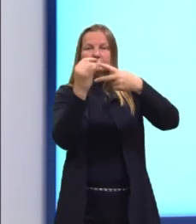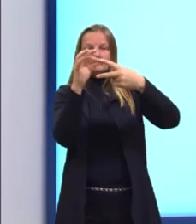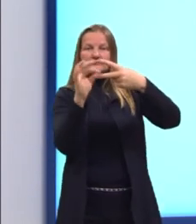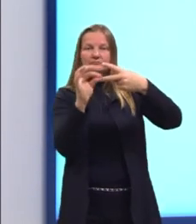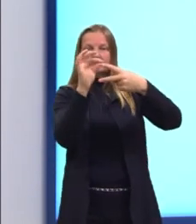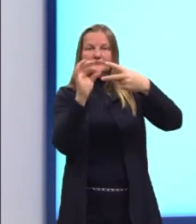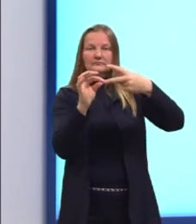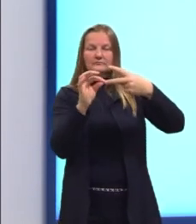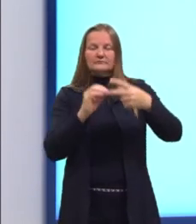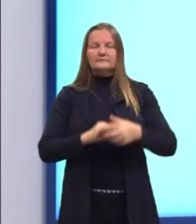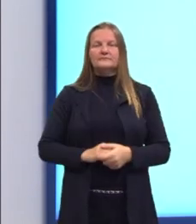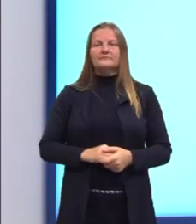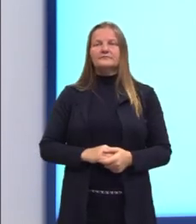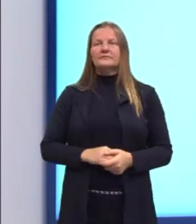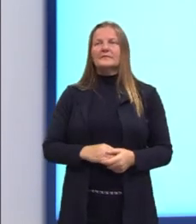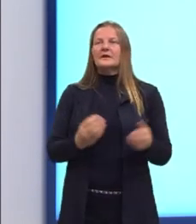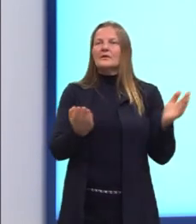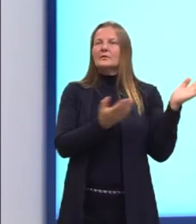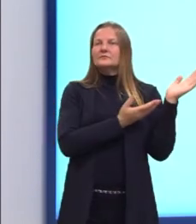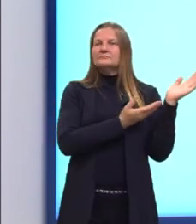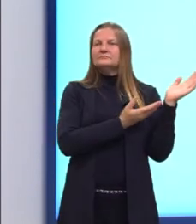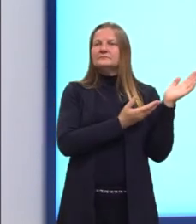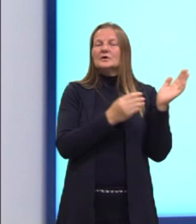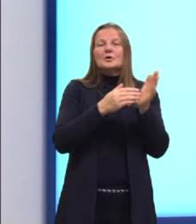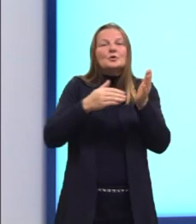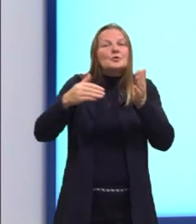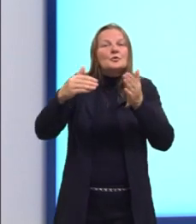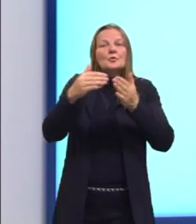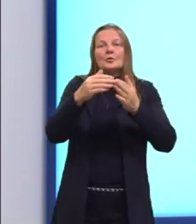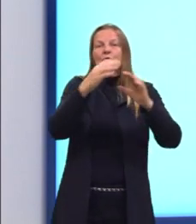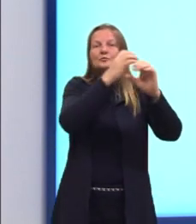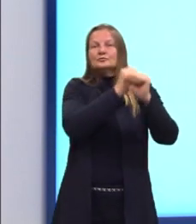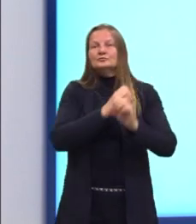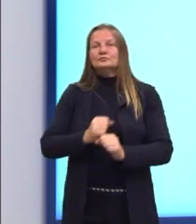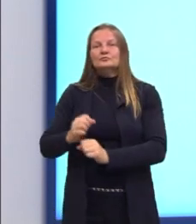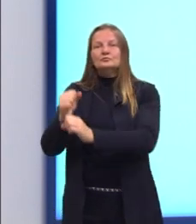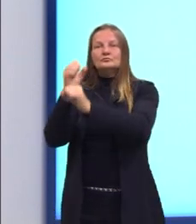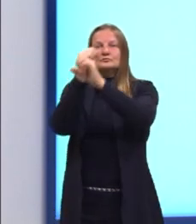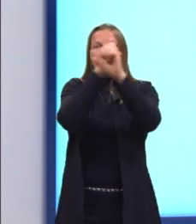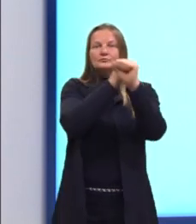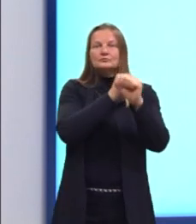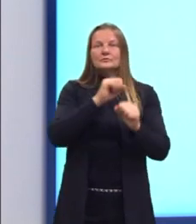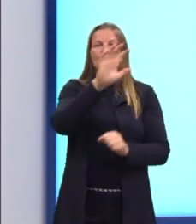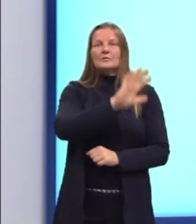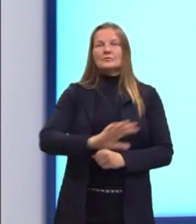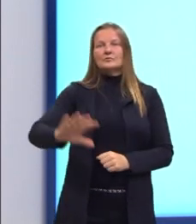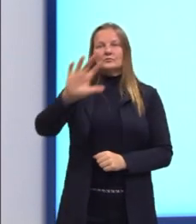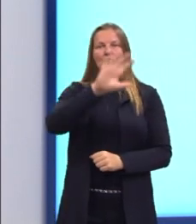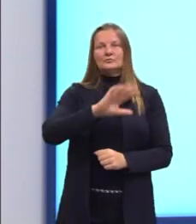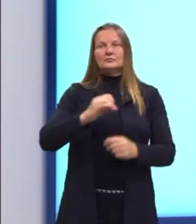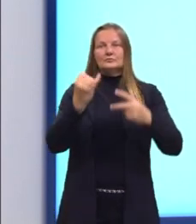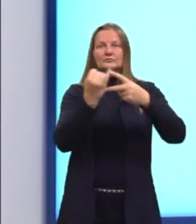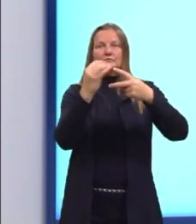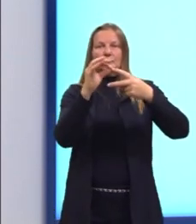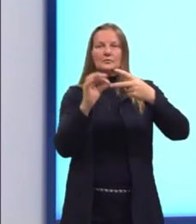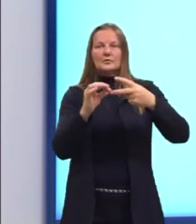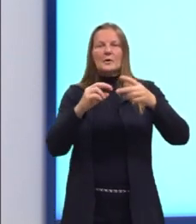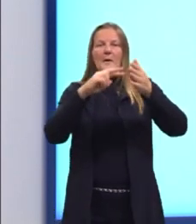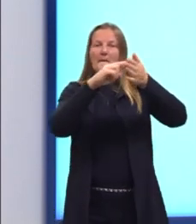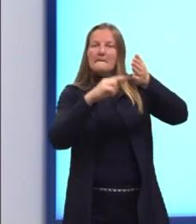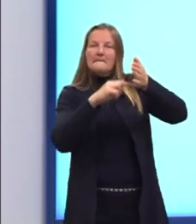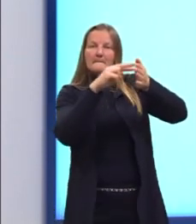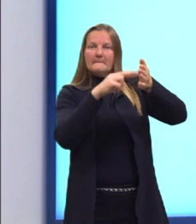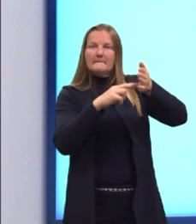Aqui, trouxe, então, a área total da figura. Bom, eu quero calcular a área total de um prisma qualquer.